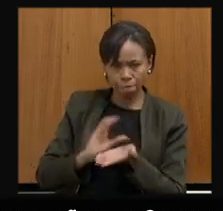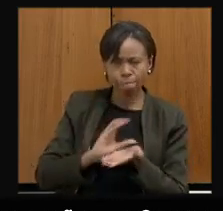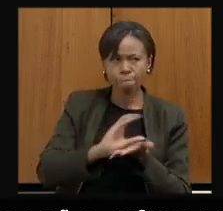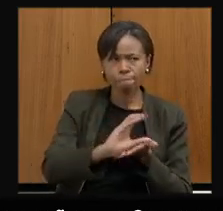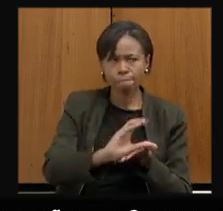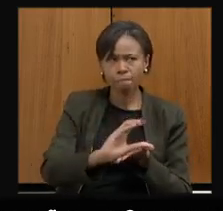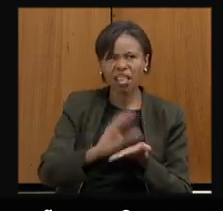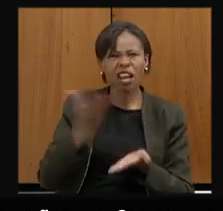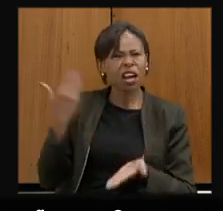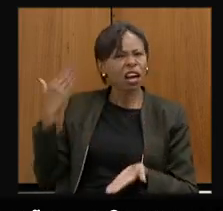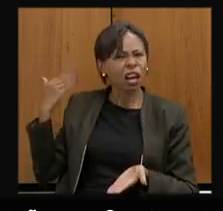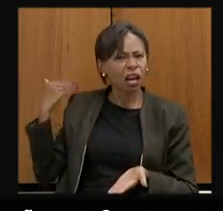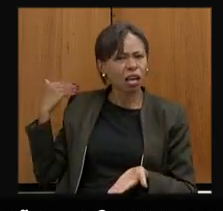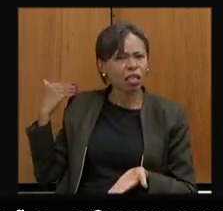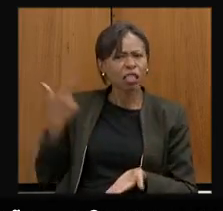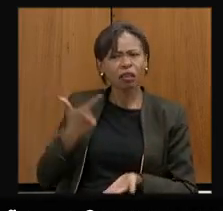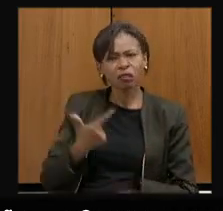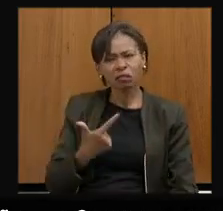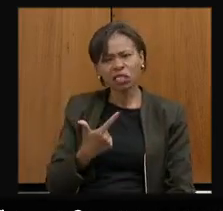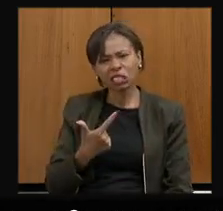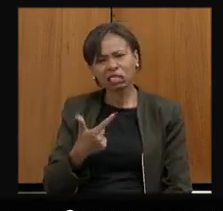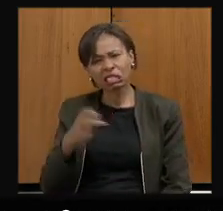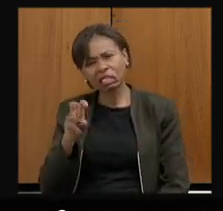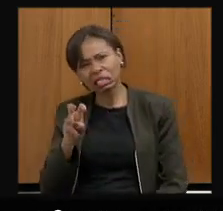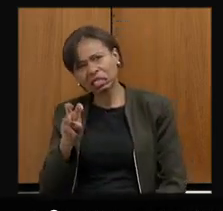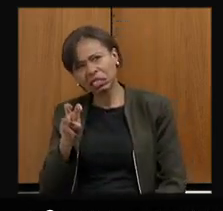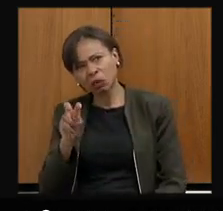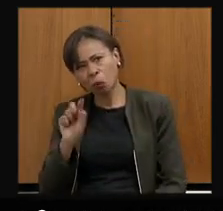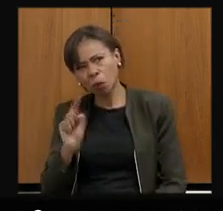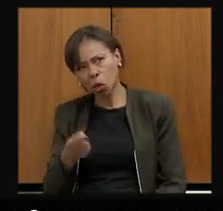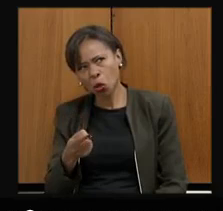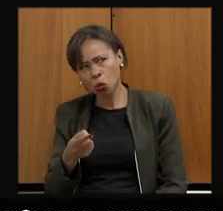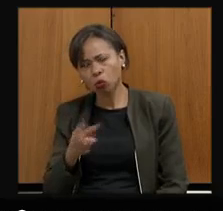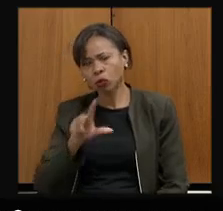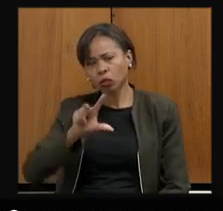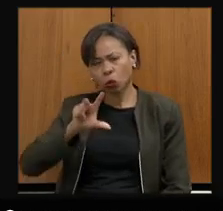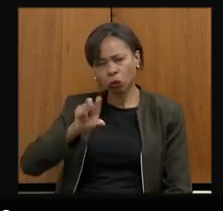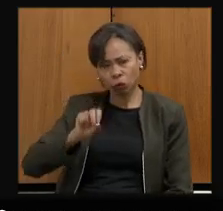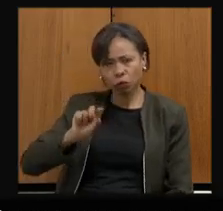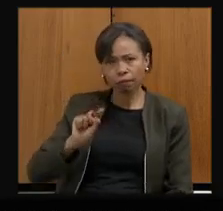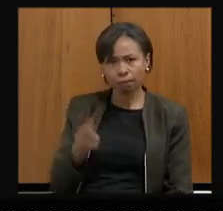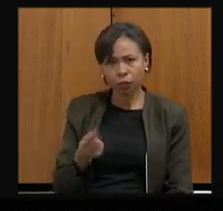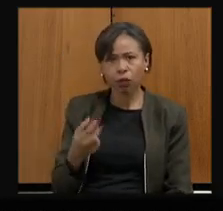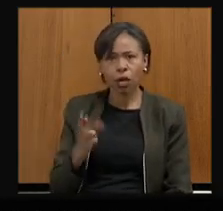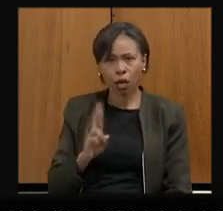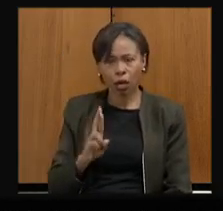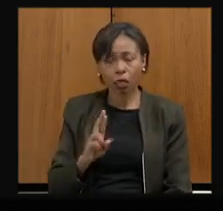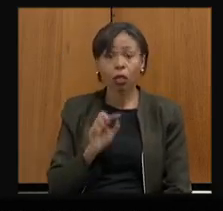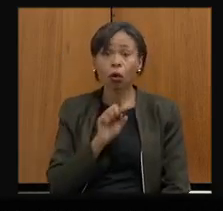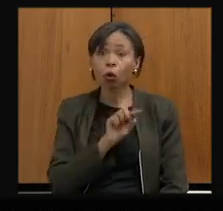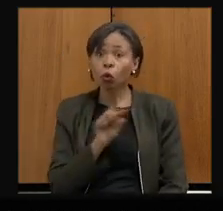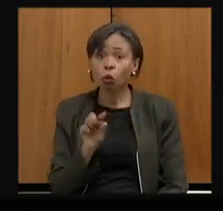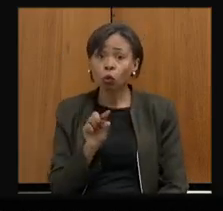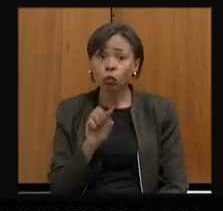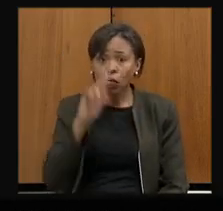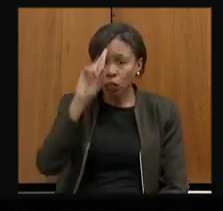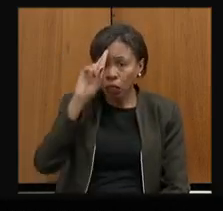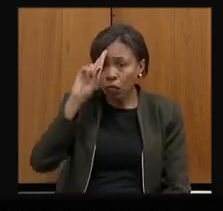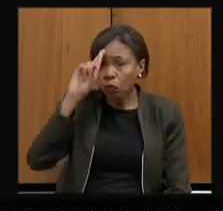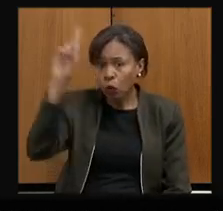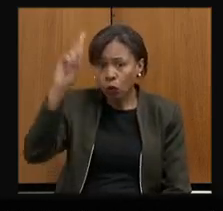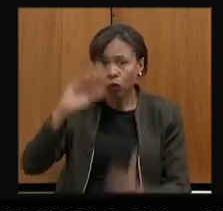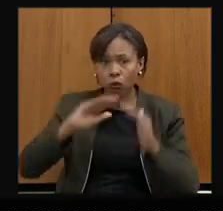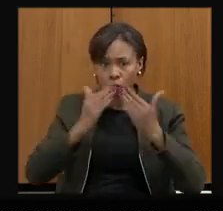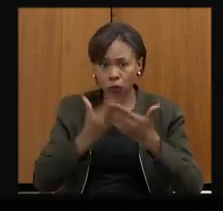ocasião era na casa de 25 mil reais 50 mil reais e a alegria dos diretores dos professores de